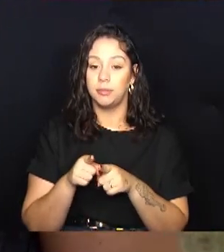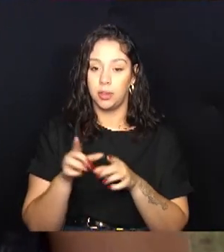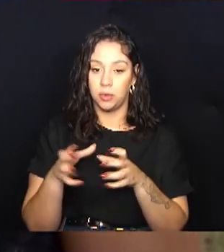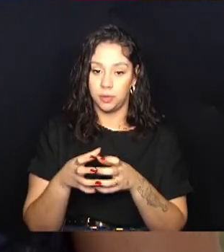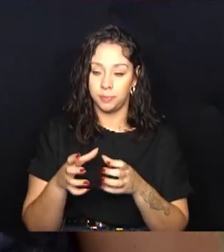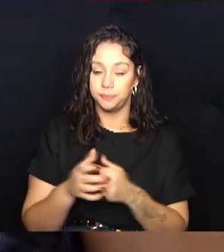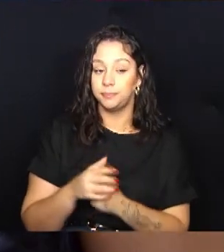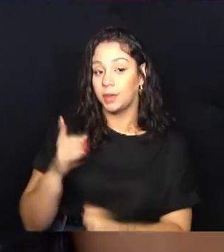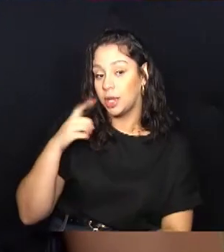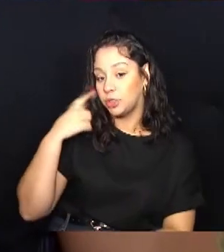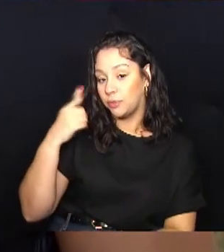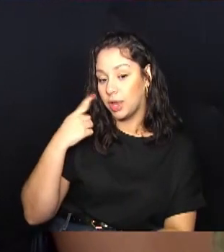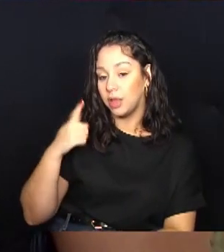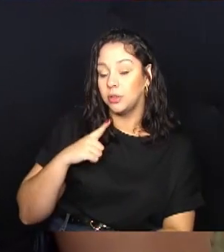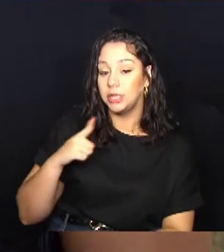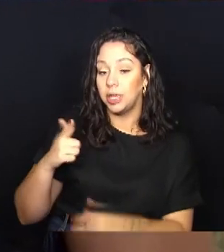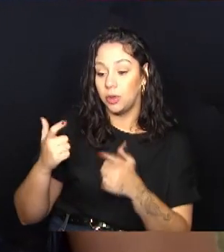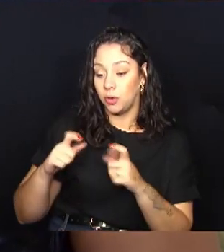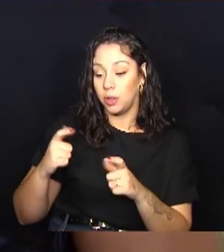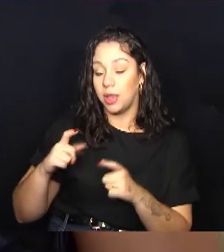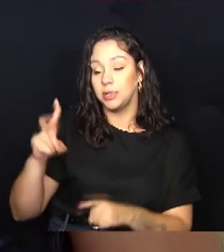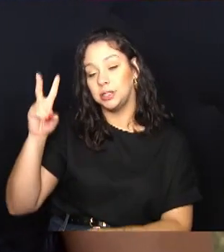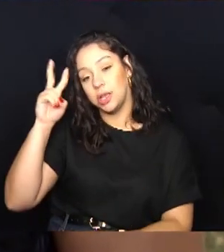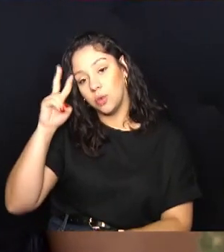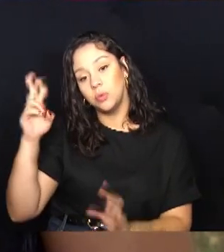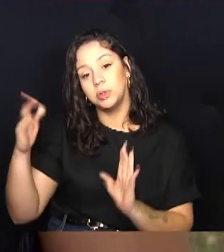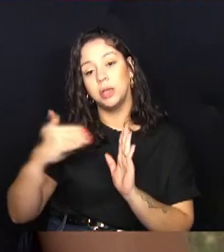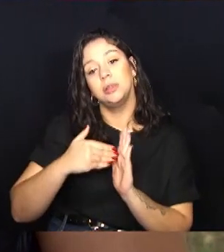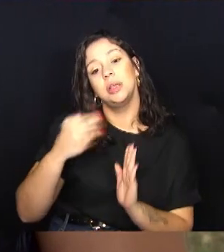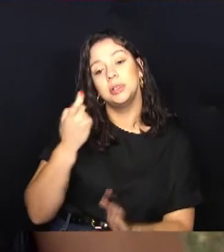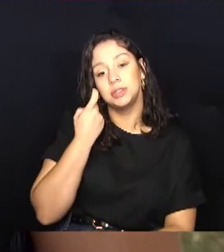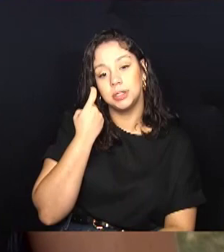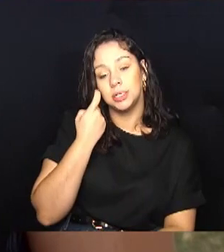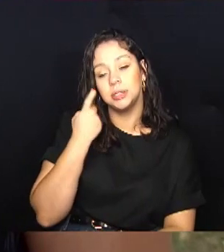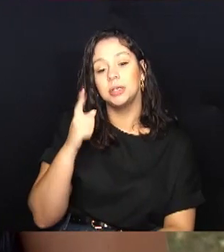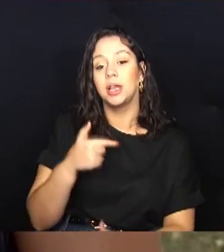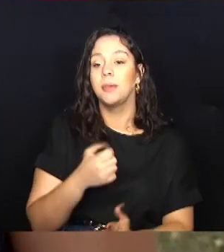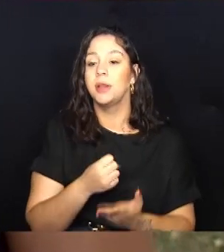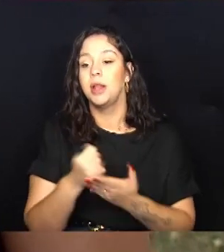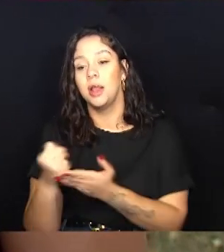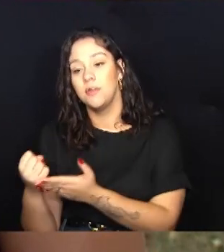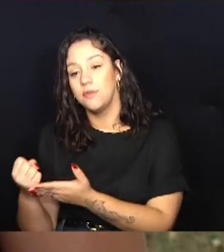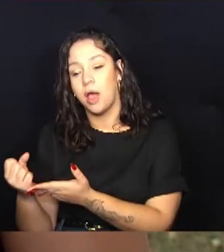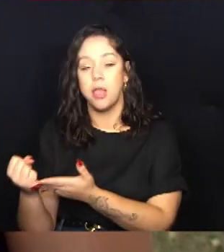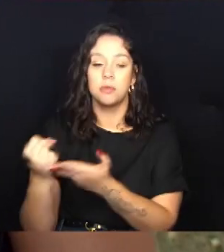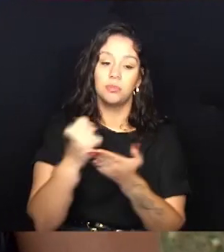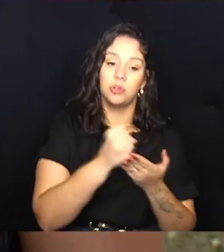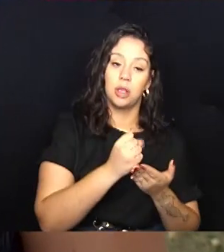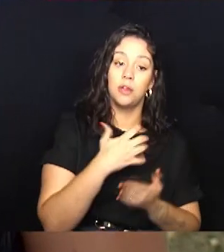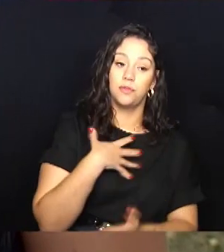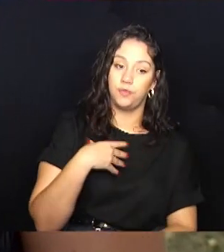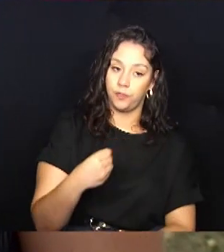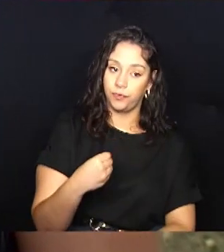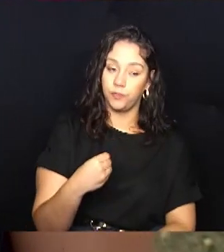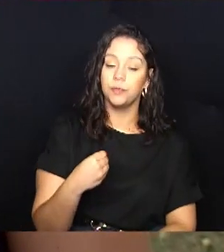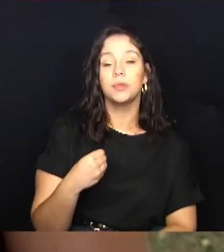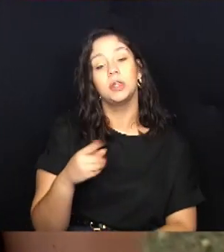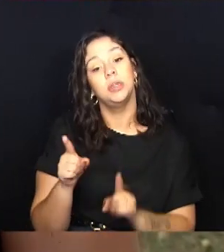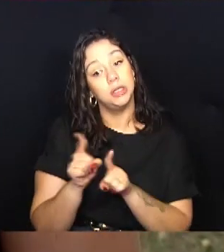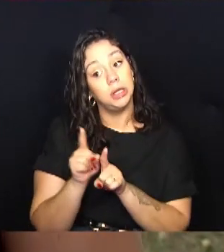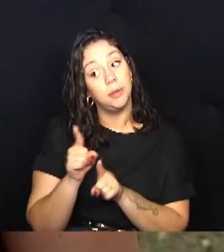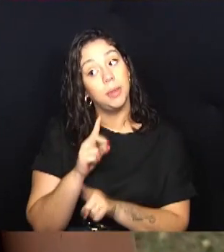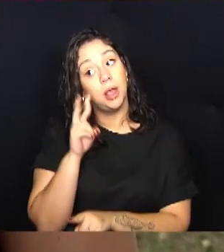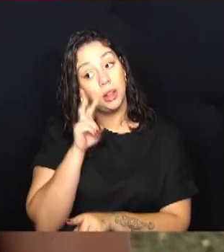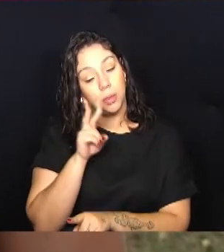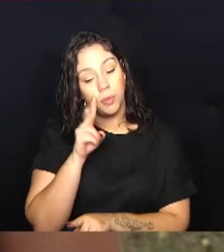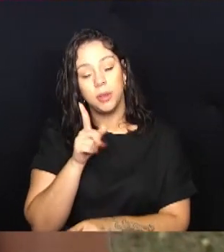advogada passa pelo local de segunda a sexta-feira para levar e buscar o filho na escola e também lembrou das